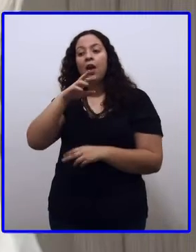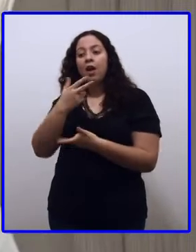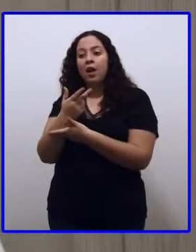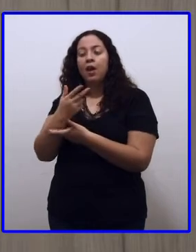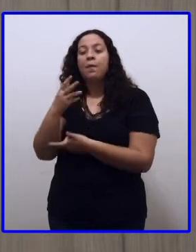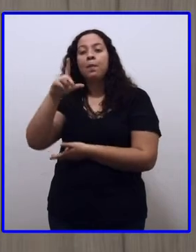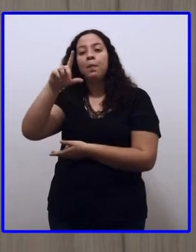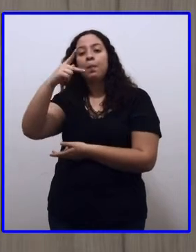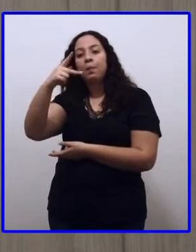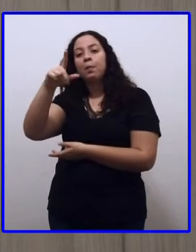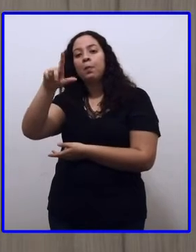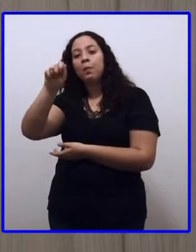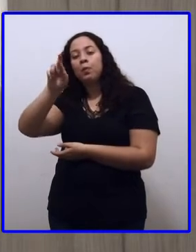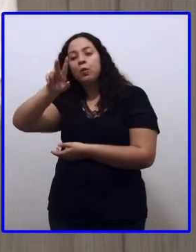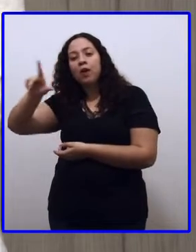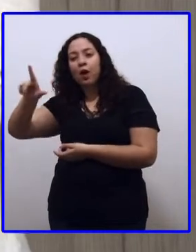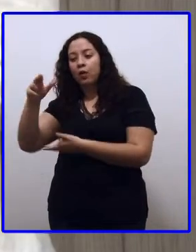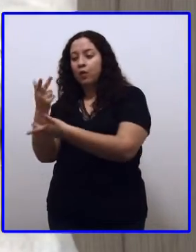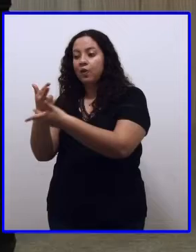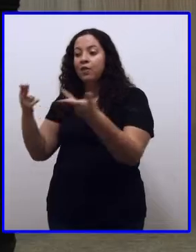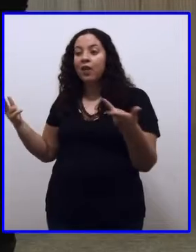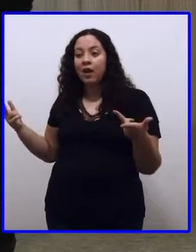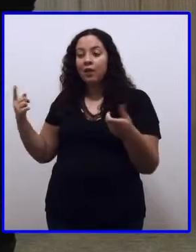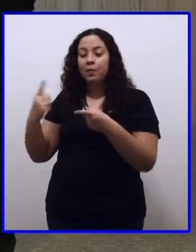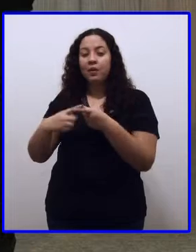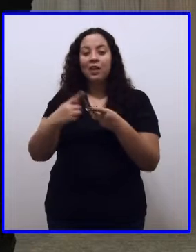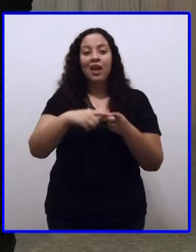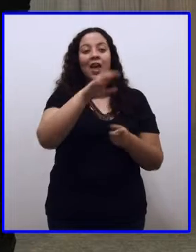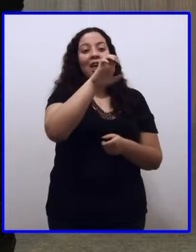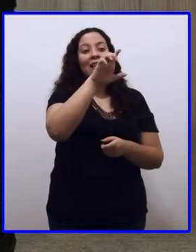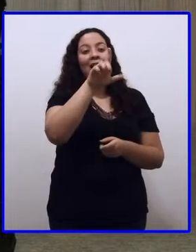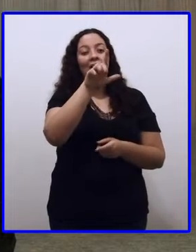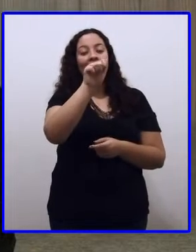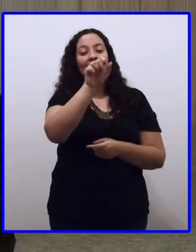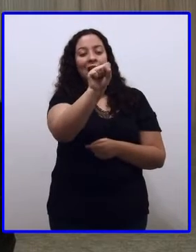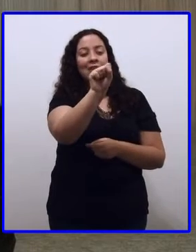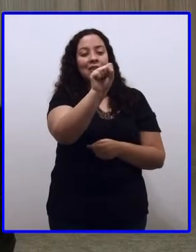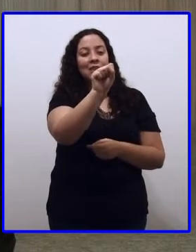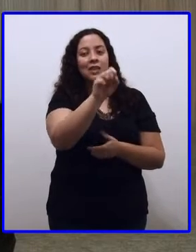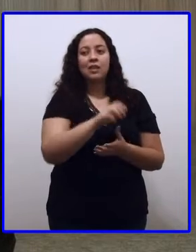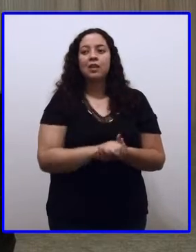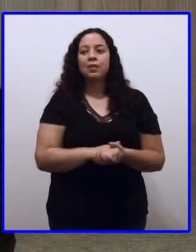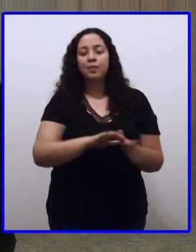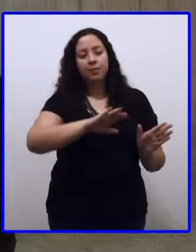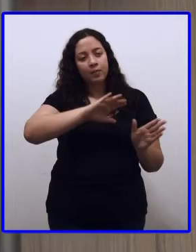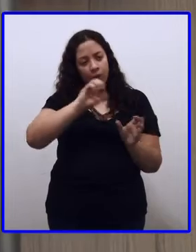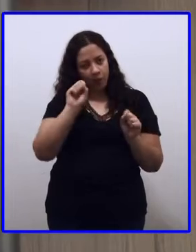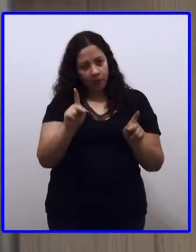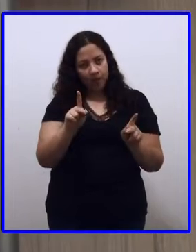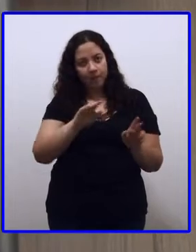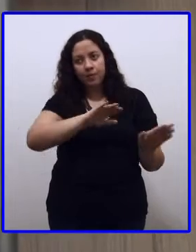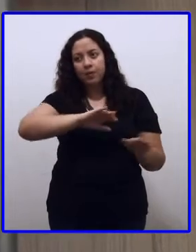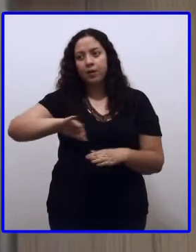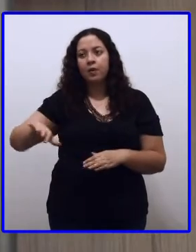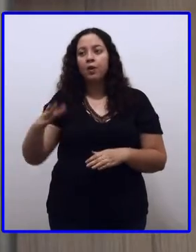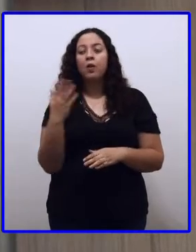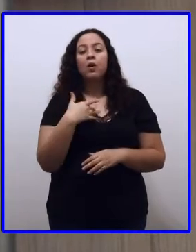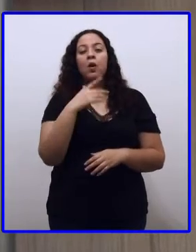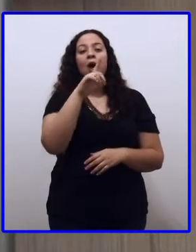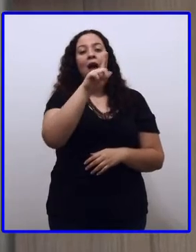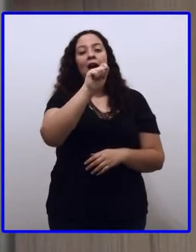Gabriel cantava baixinho. Gabriel cantava baixinho. O tempo. O tempo é